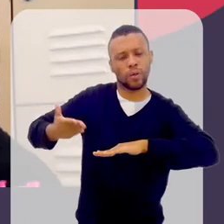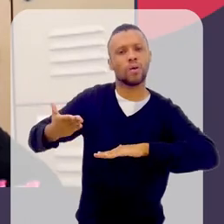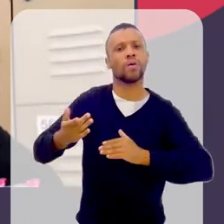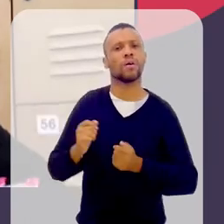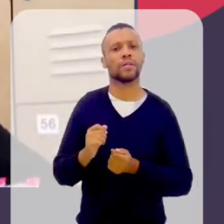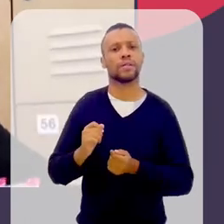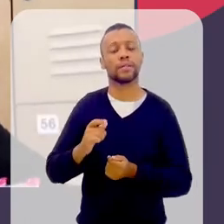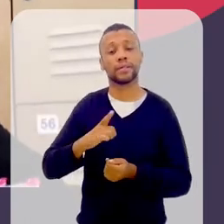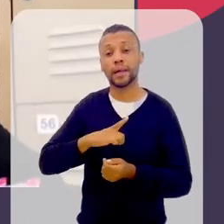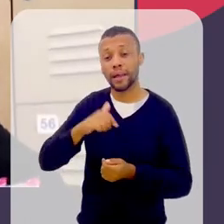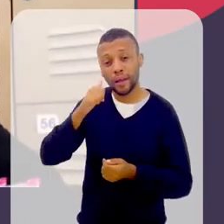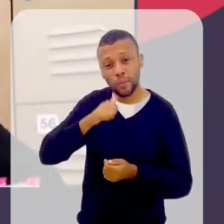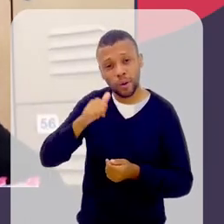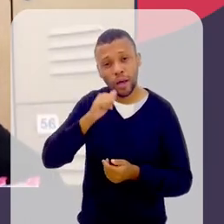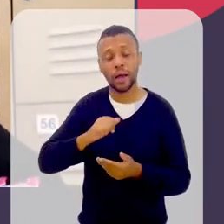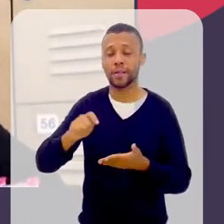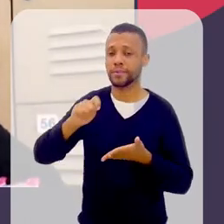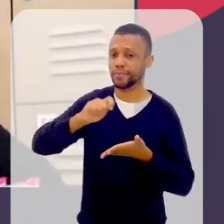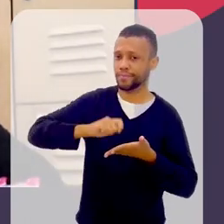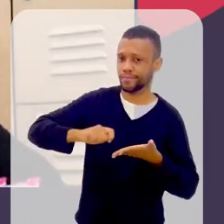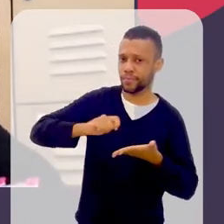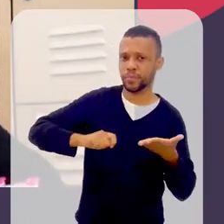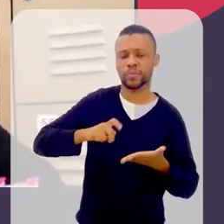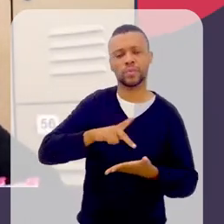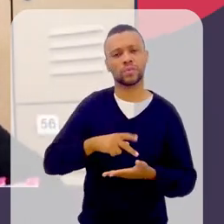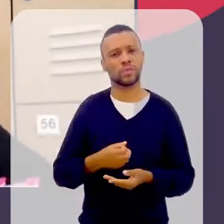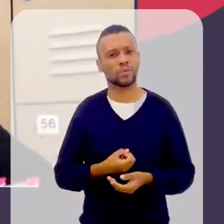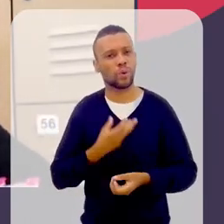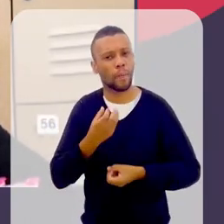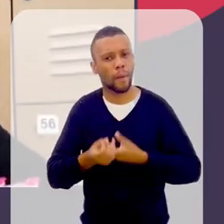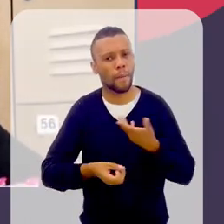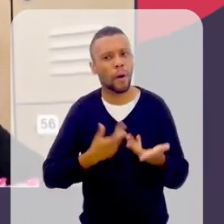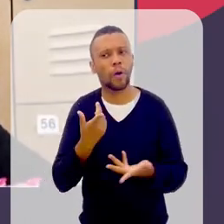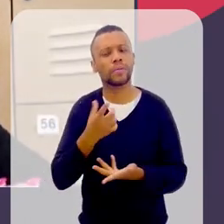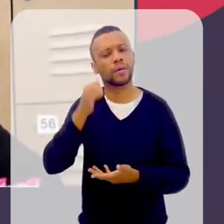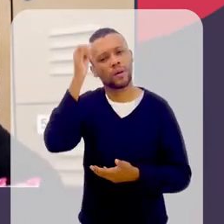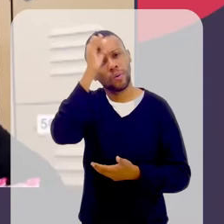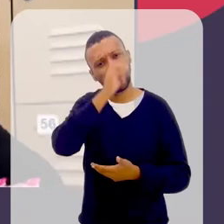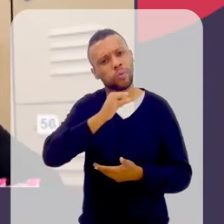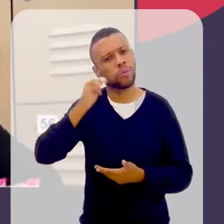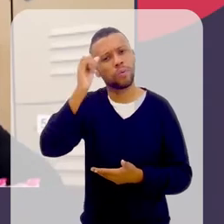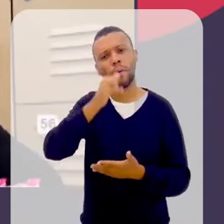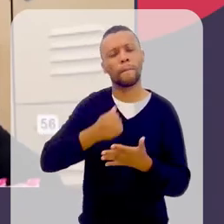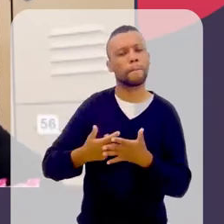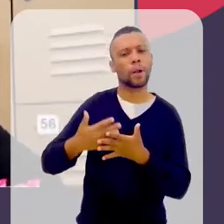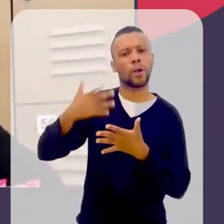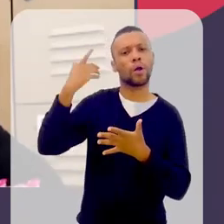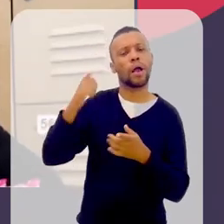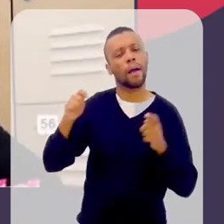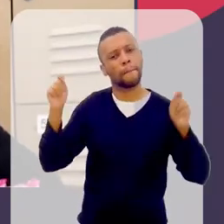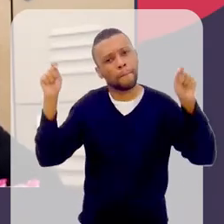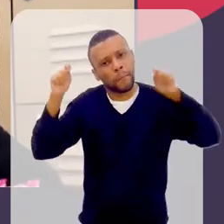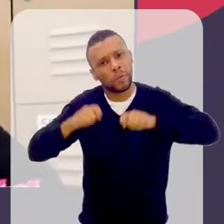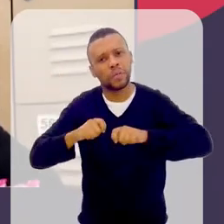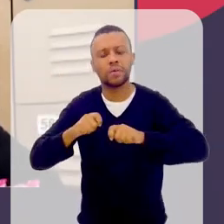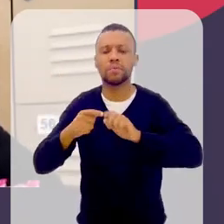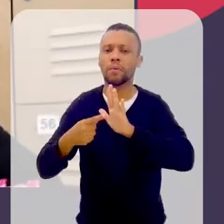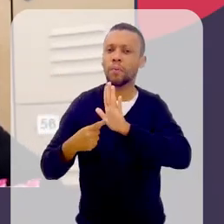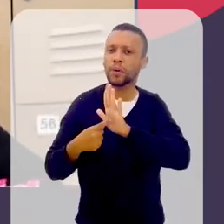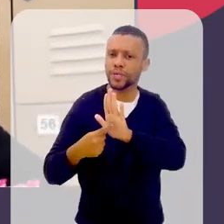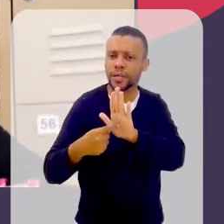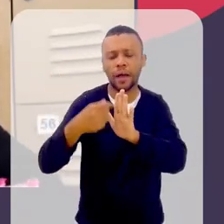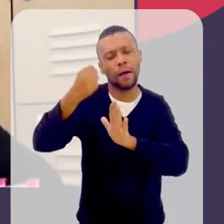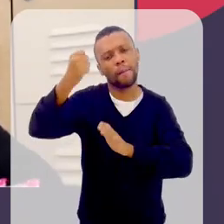há mulheres escritoras, há mulheres poetisas, há mulheres intelectuais desde a antiguidade, né? E é possível retratá-las,